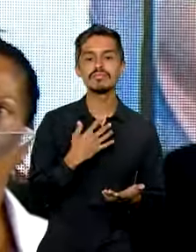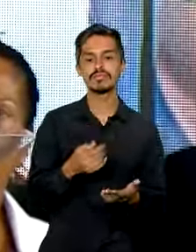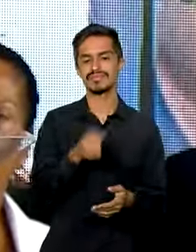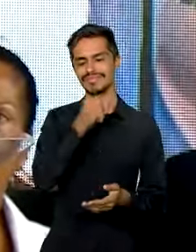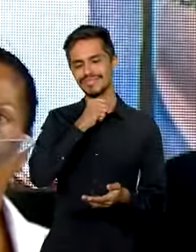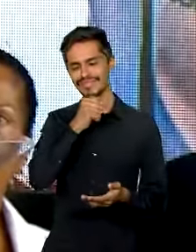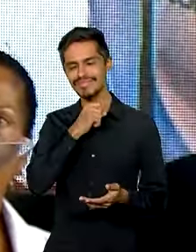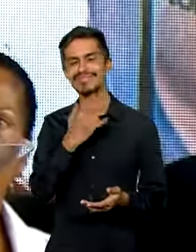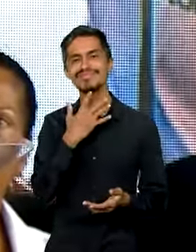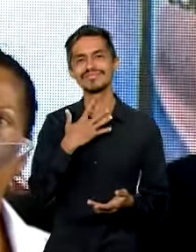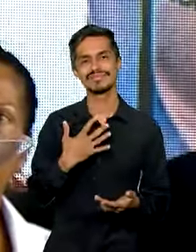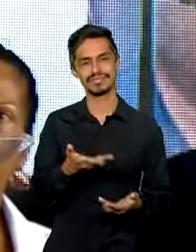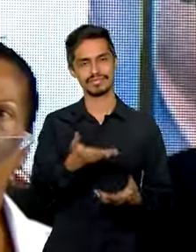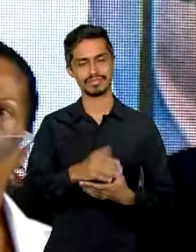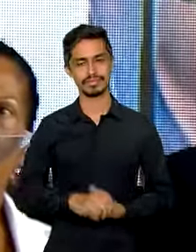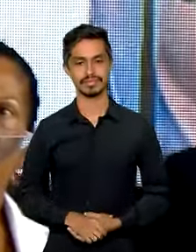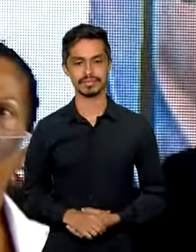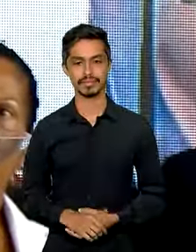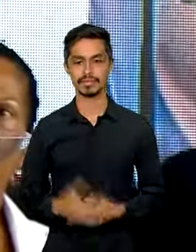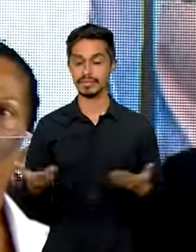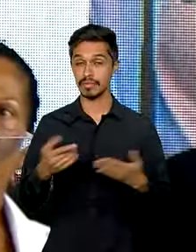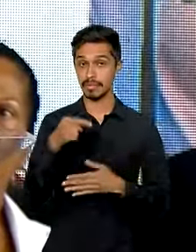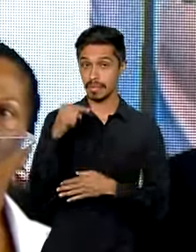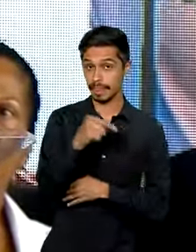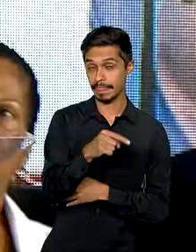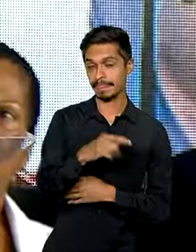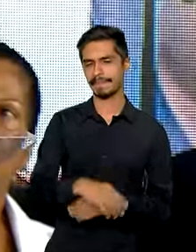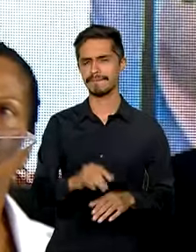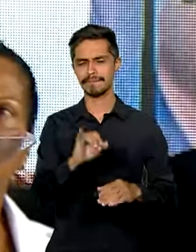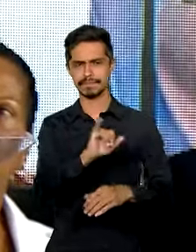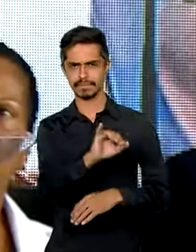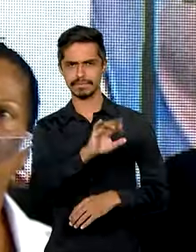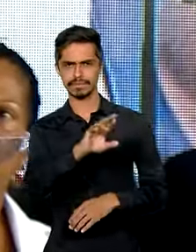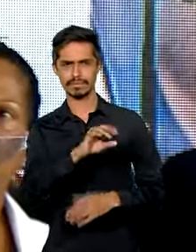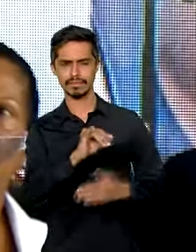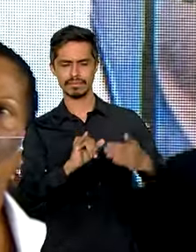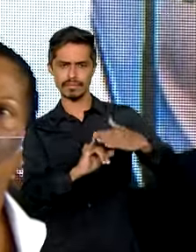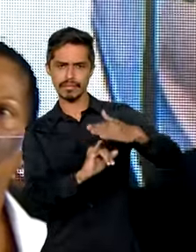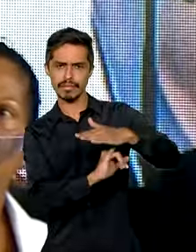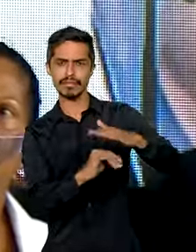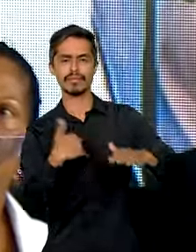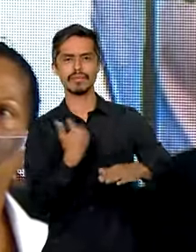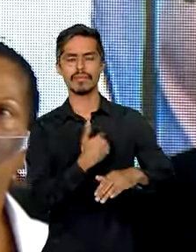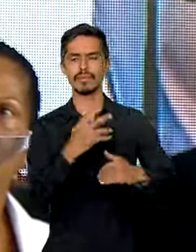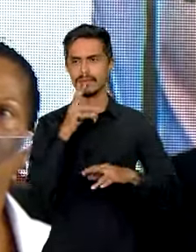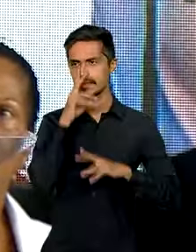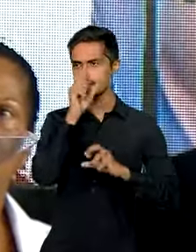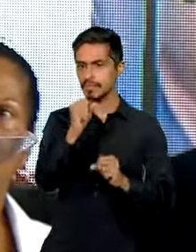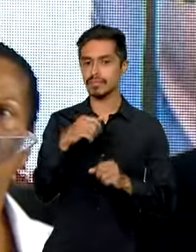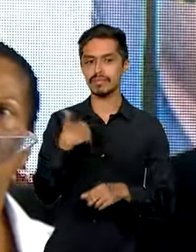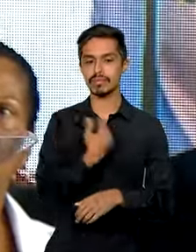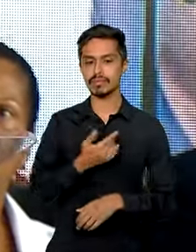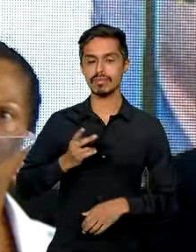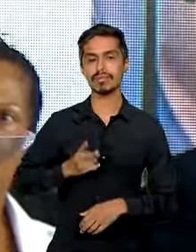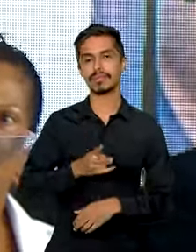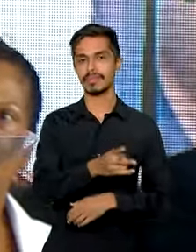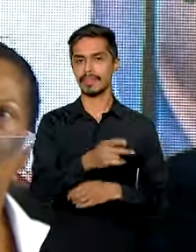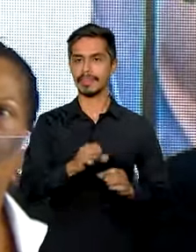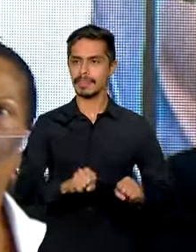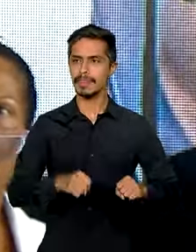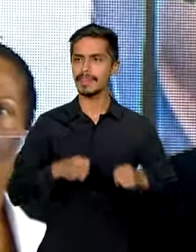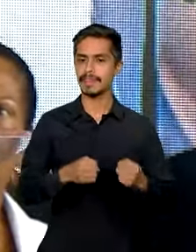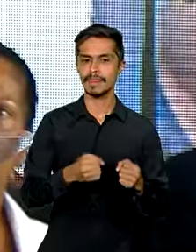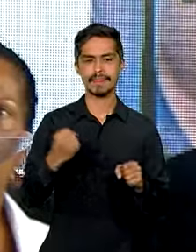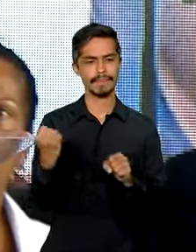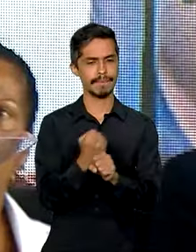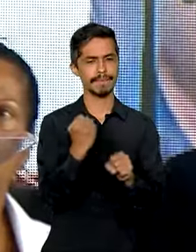instituto, agora nós seremos fortalecidos. Continuaremos sendo potência na reconstrução